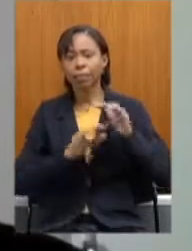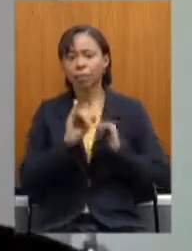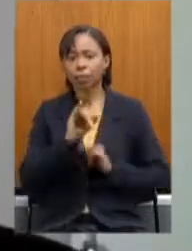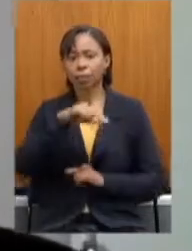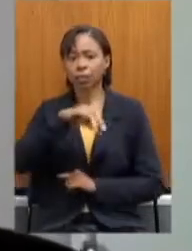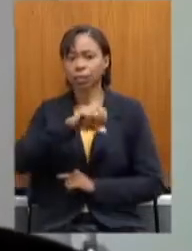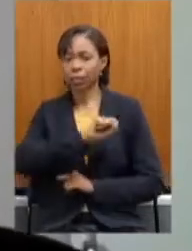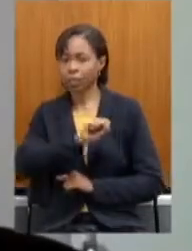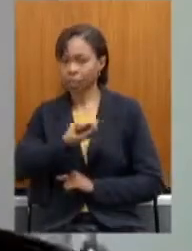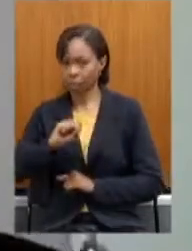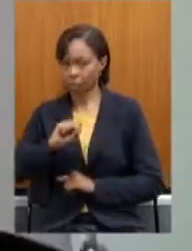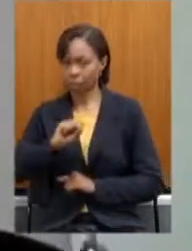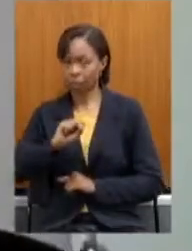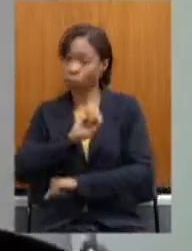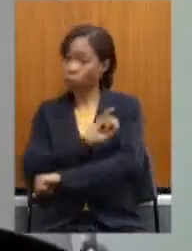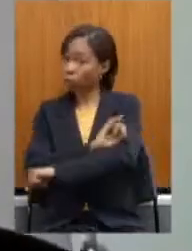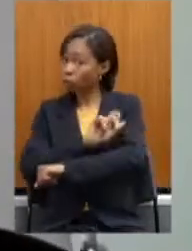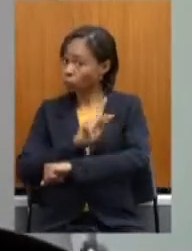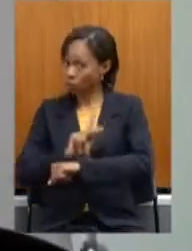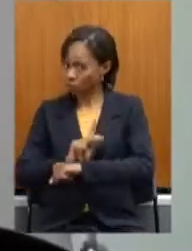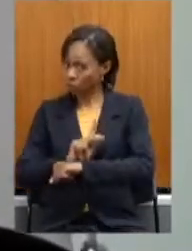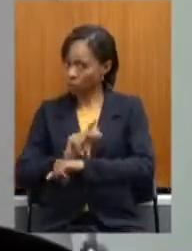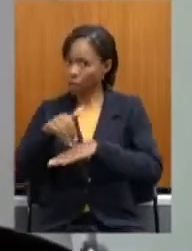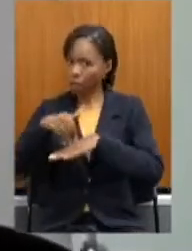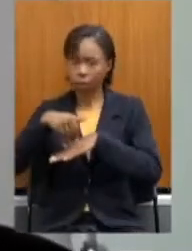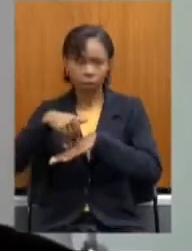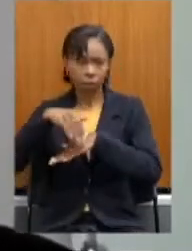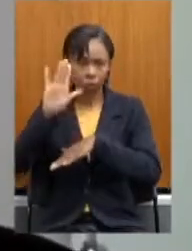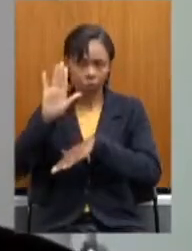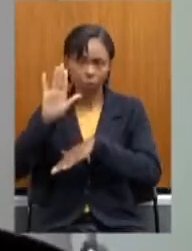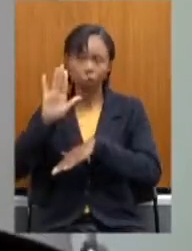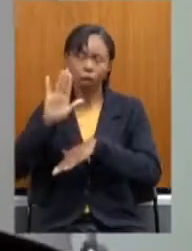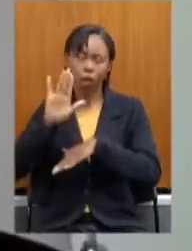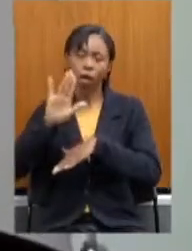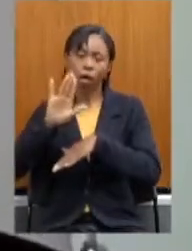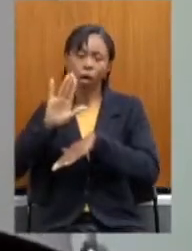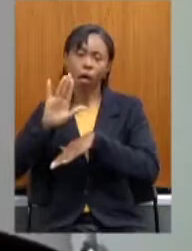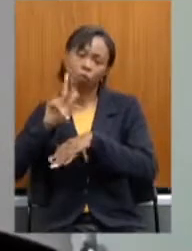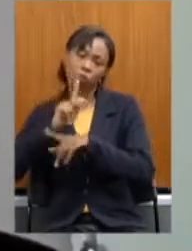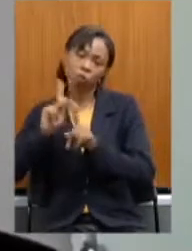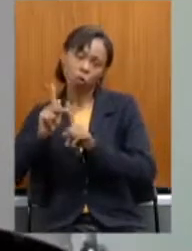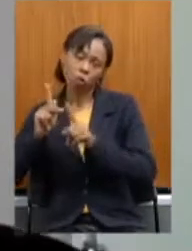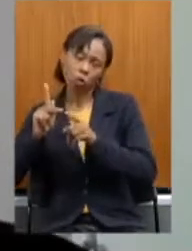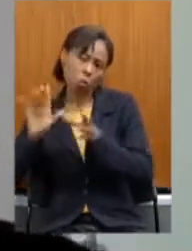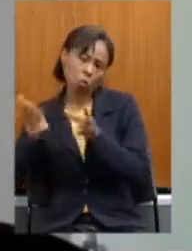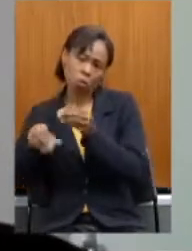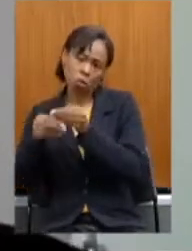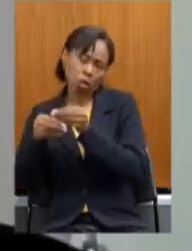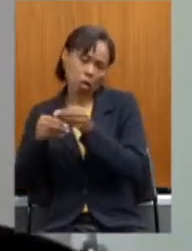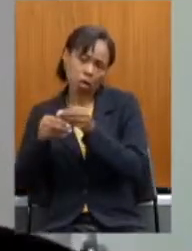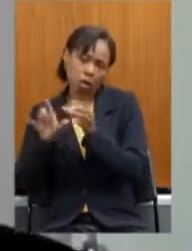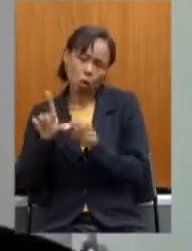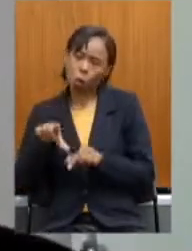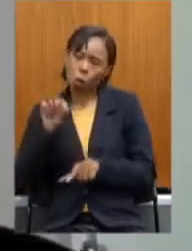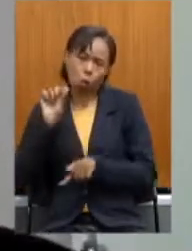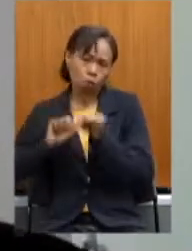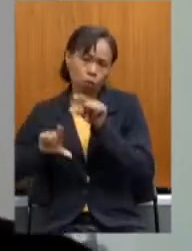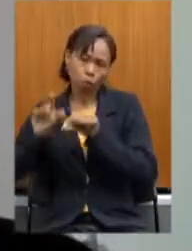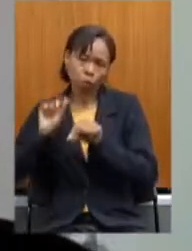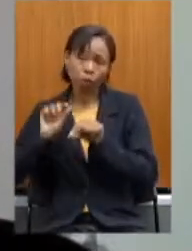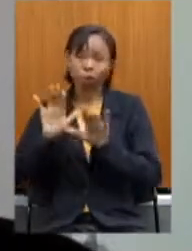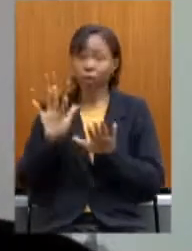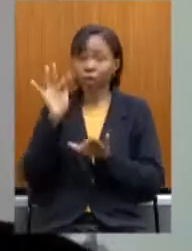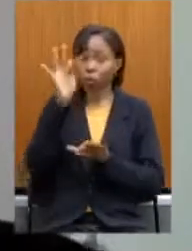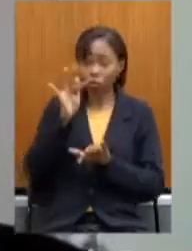isso regido pelo IPSENC, acima do teto é a Previdência Complementar que no Estado de Minas é opcional, sendo que no plano federal é